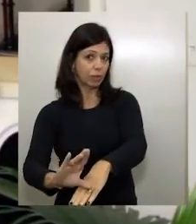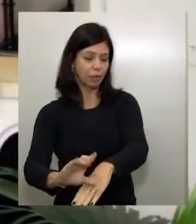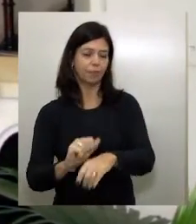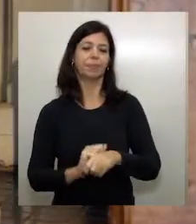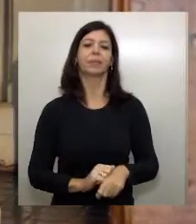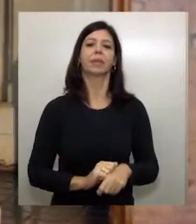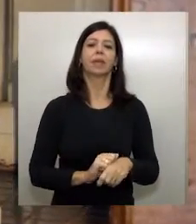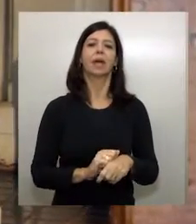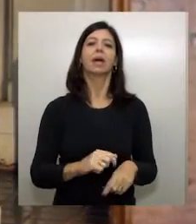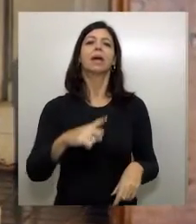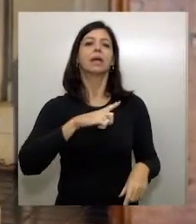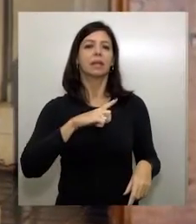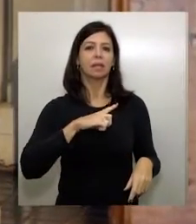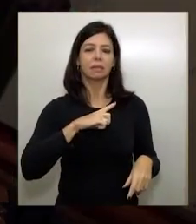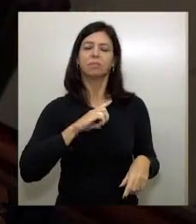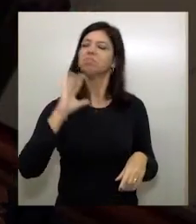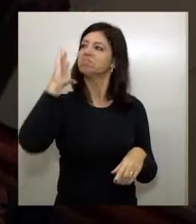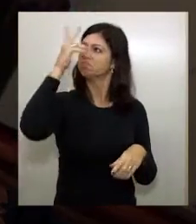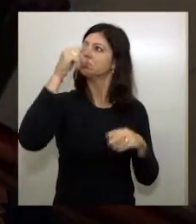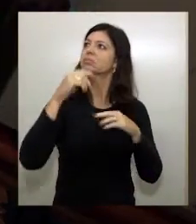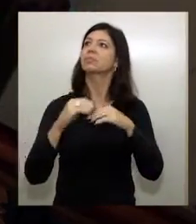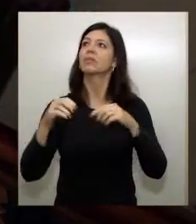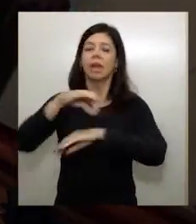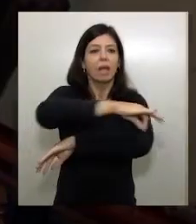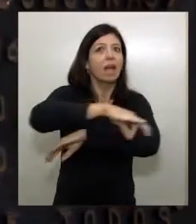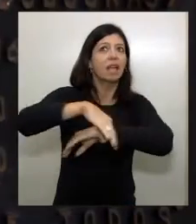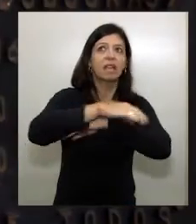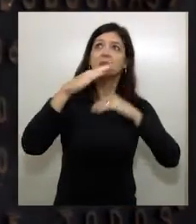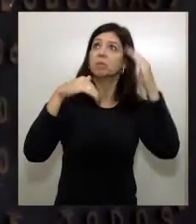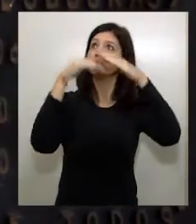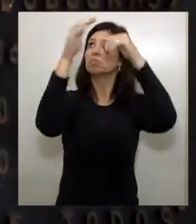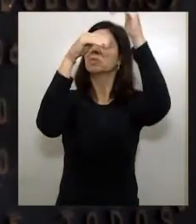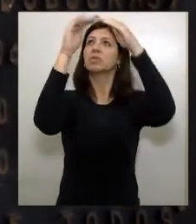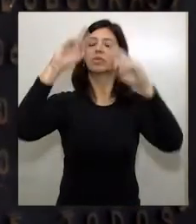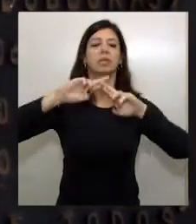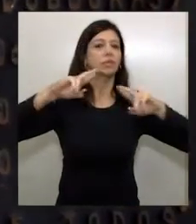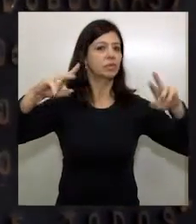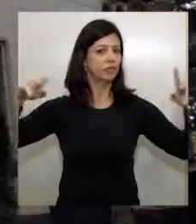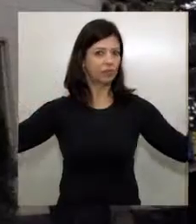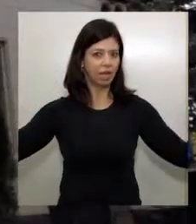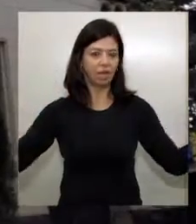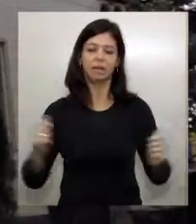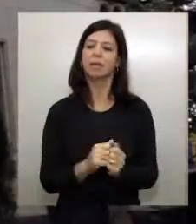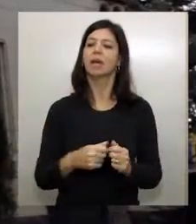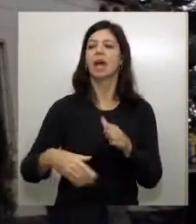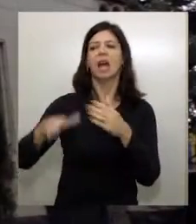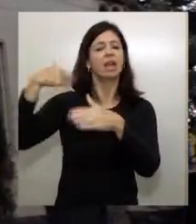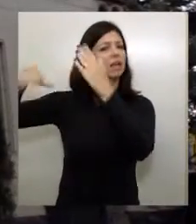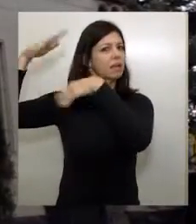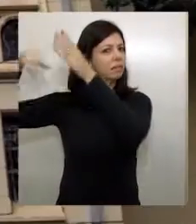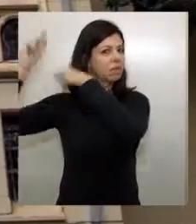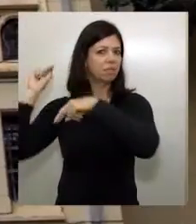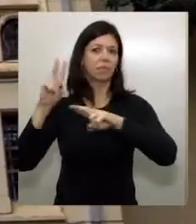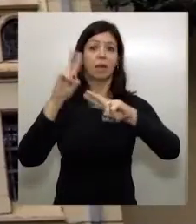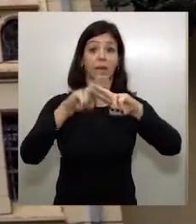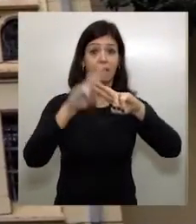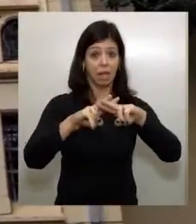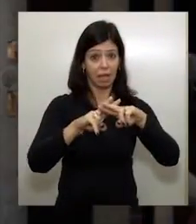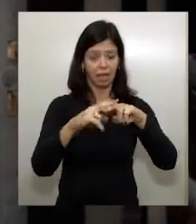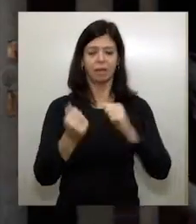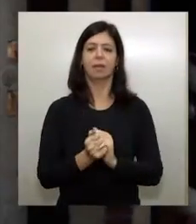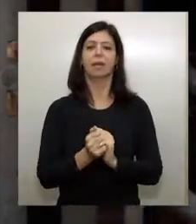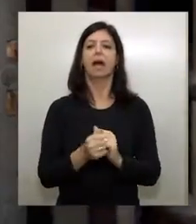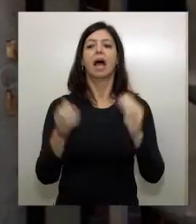Silvestre Wolf, outra joia arquitetônica, esta do século passado. O local já abrigou o fórum e a cadeia